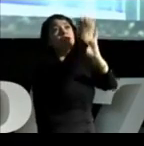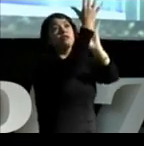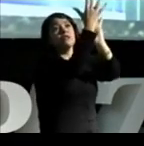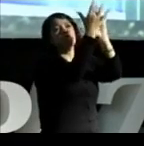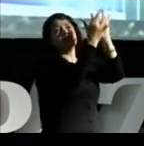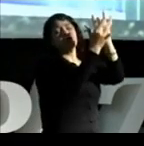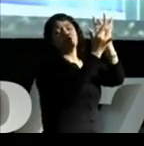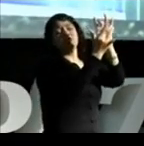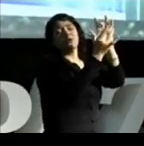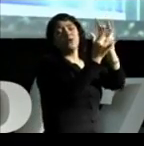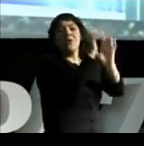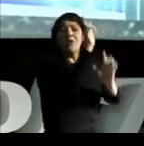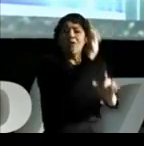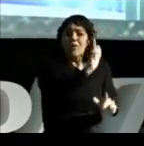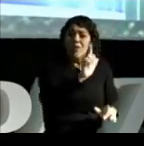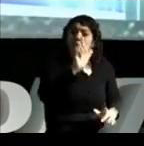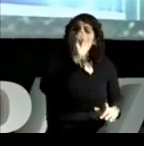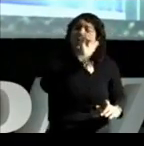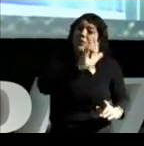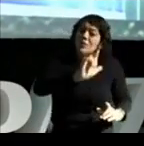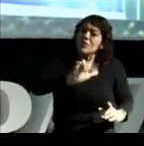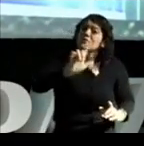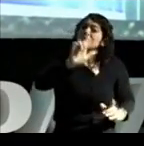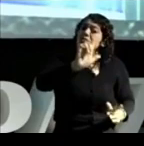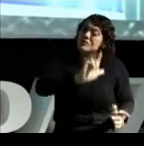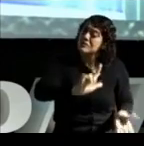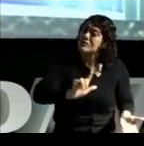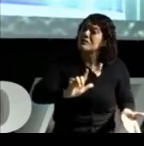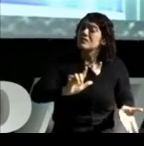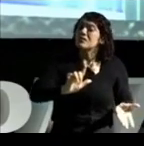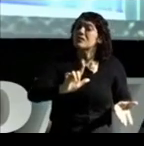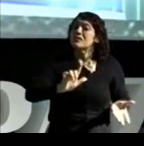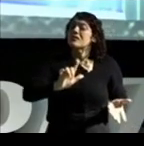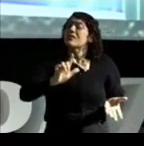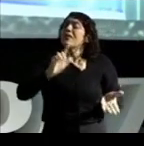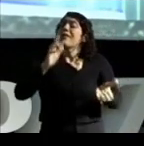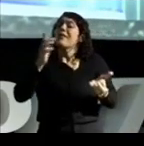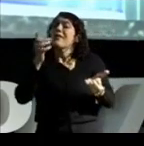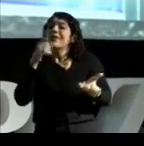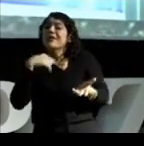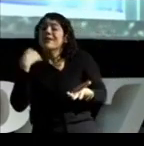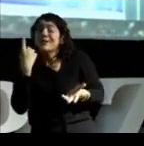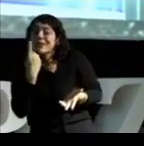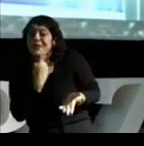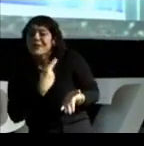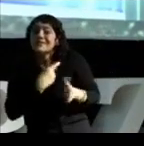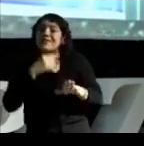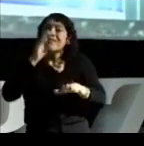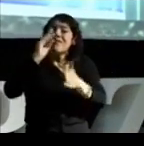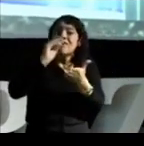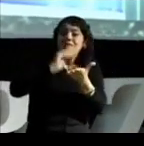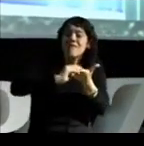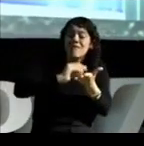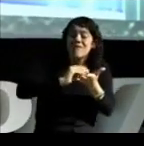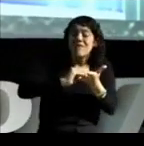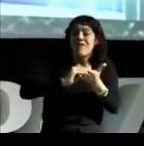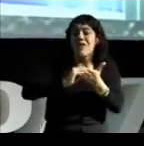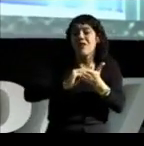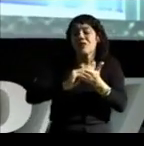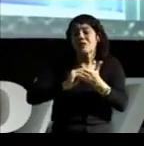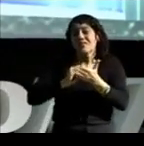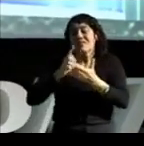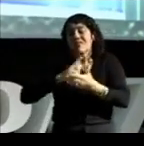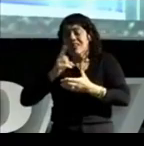Óbvio, óbvio, que ainda estamos tomados pelos valores da terra.